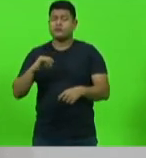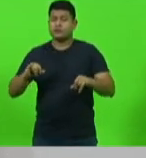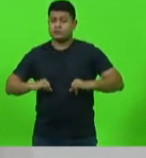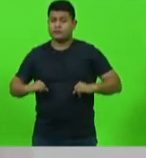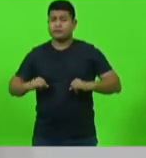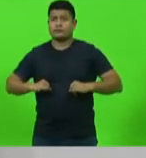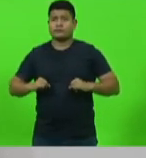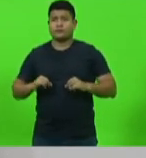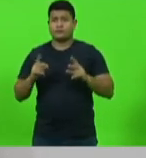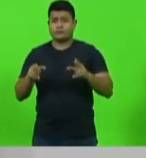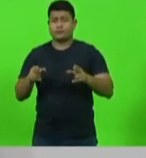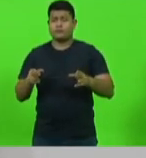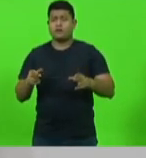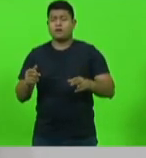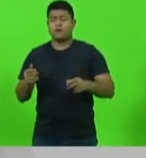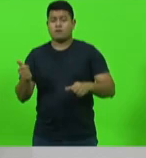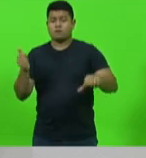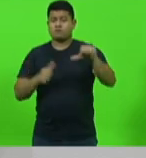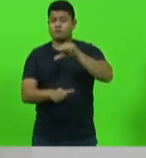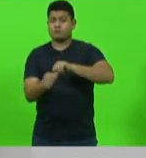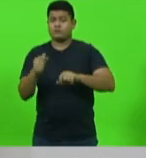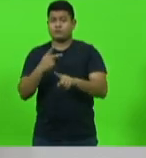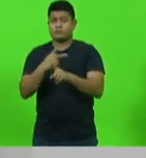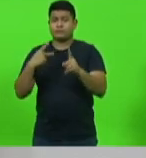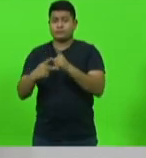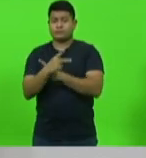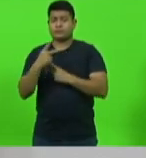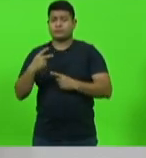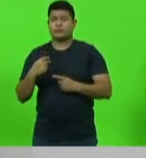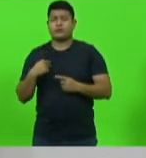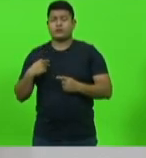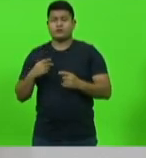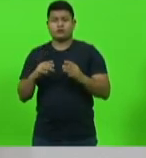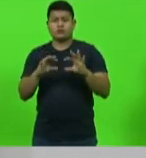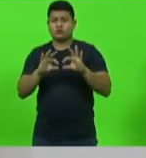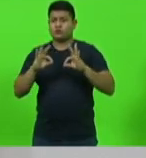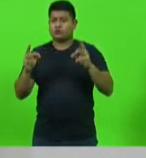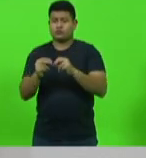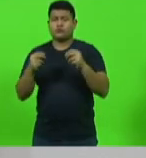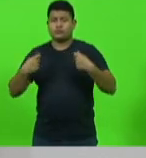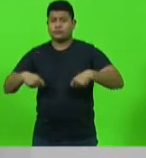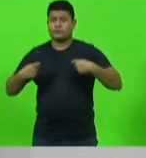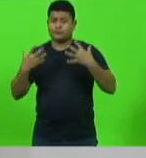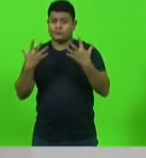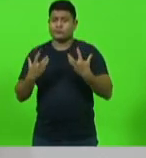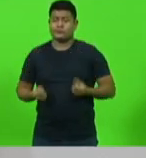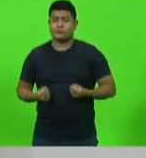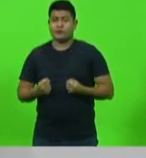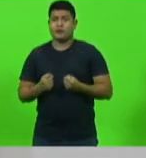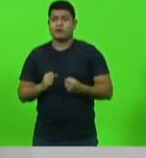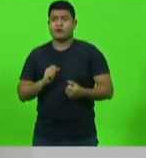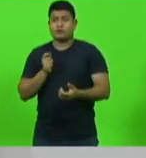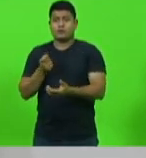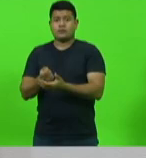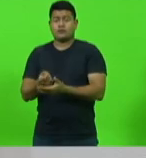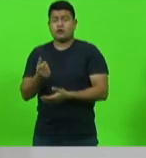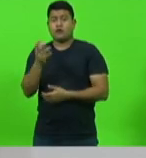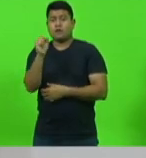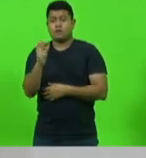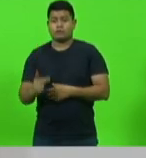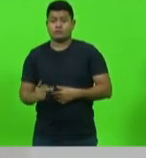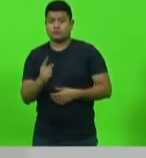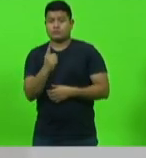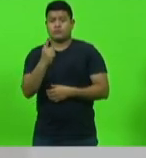aconteceu com a reforma da Previdência, que foi impurada agora abaixo dos trabalhadores e trabalhadoras que hoje tendem a contribuir os aposentados com 14